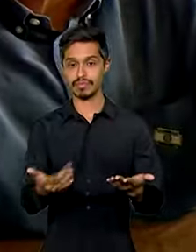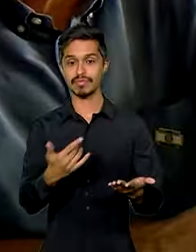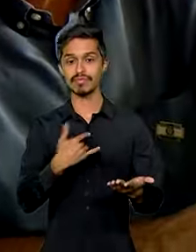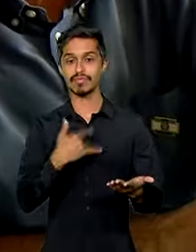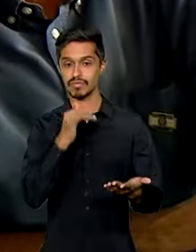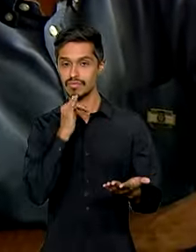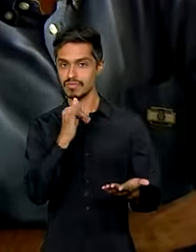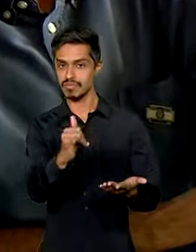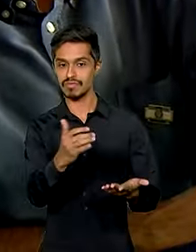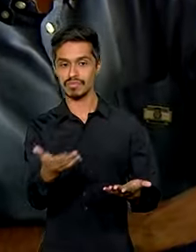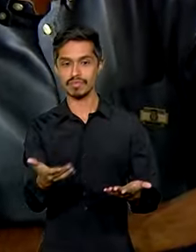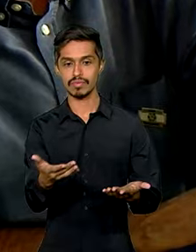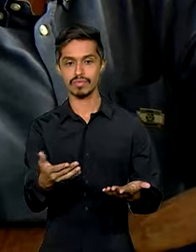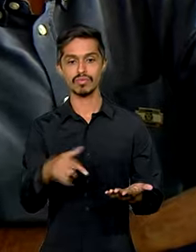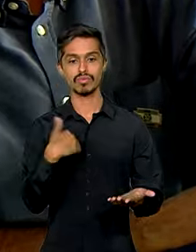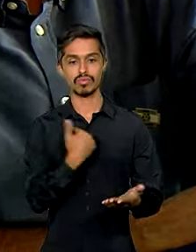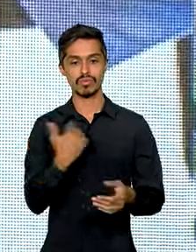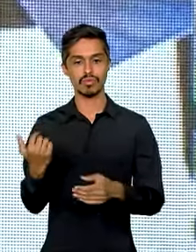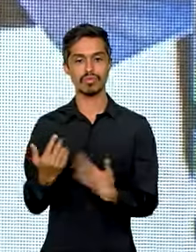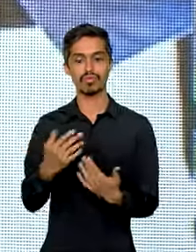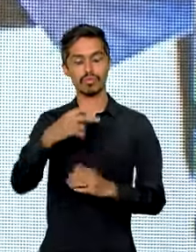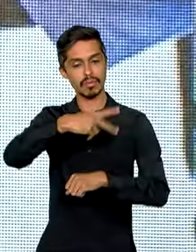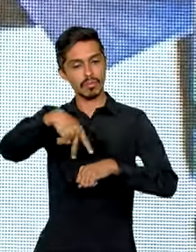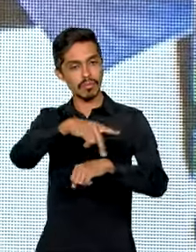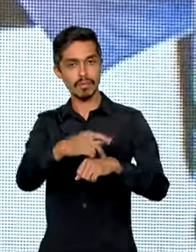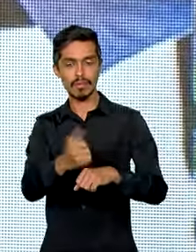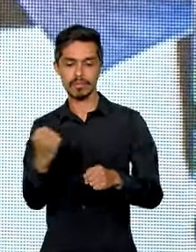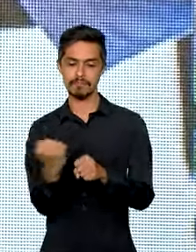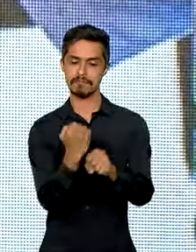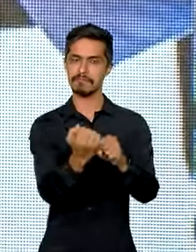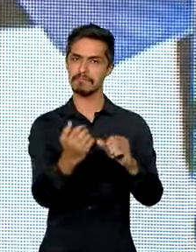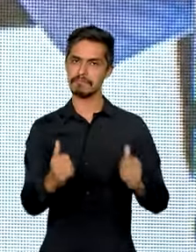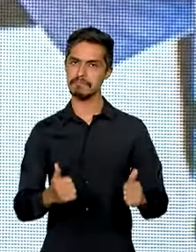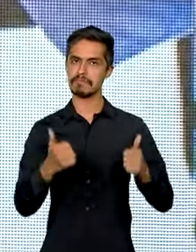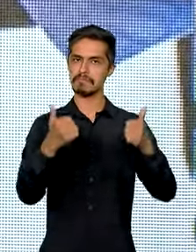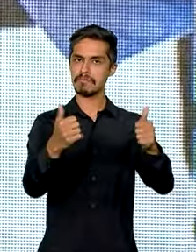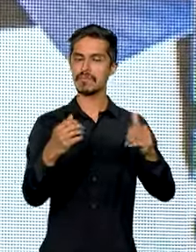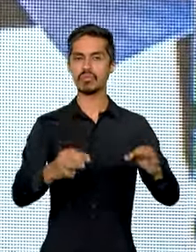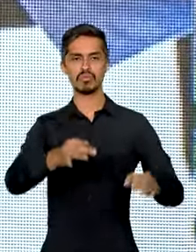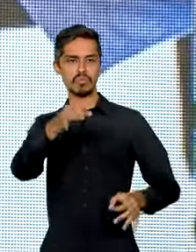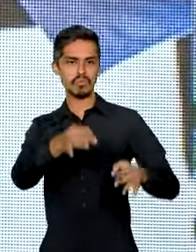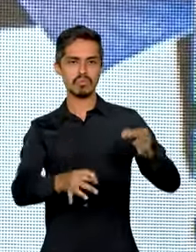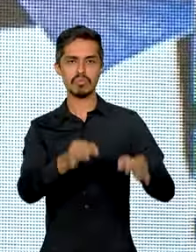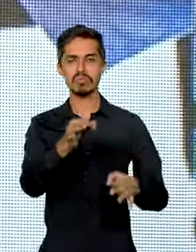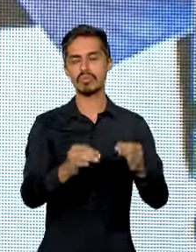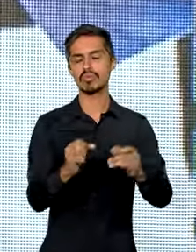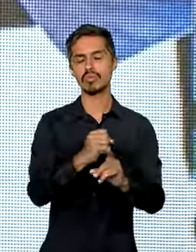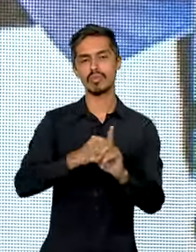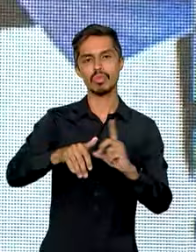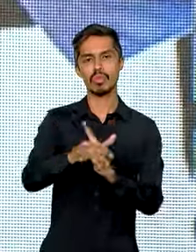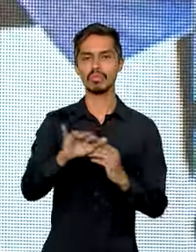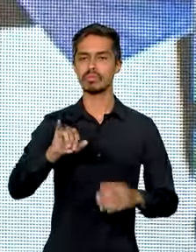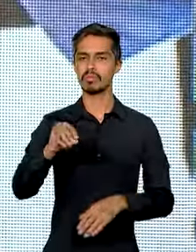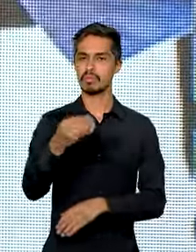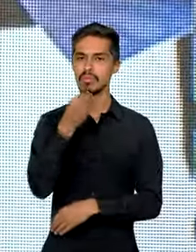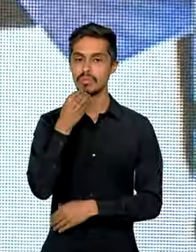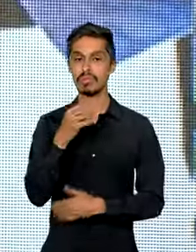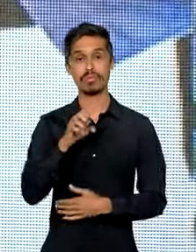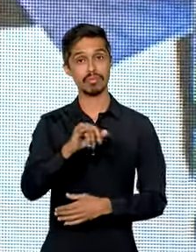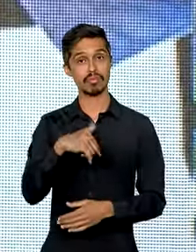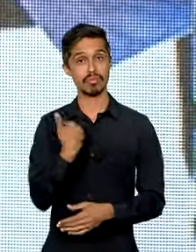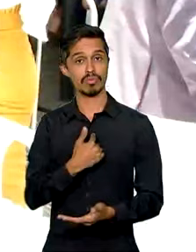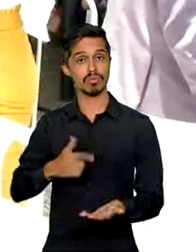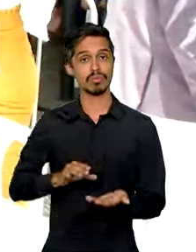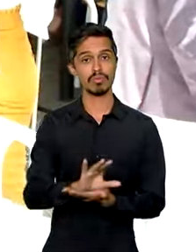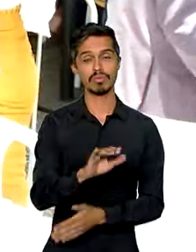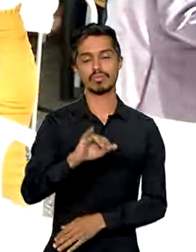Porque a gente só constrói um país com dignidade, com justiça social, com oportunidades, se a gente investir na